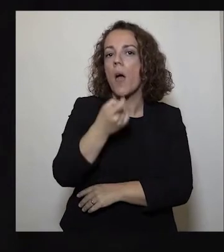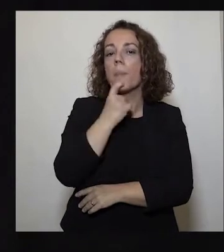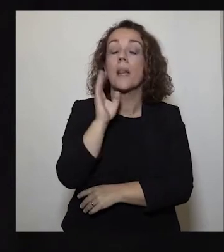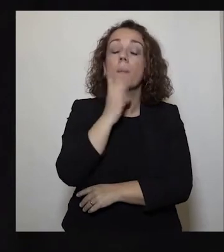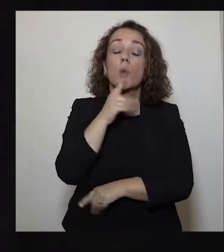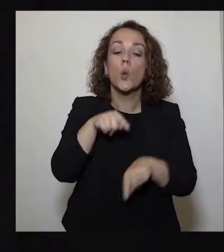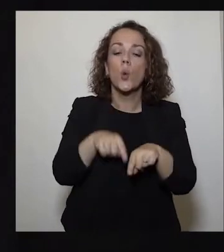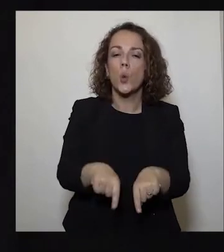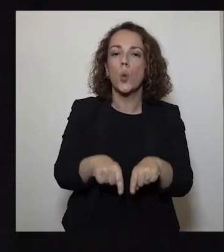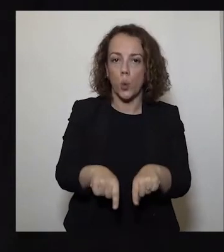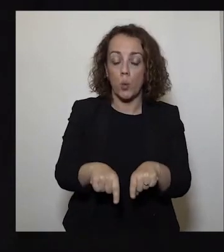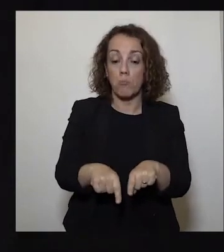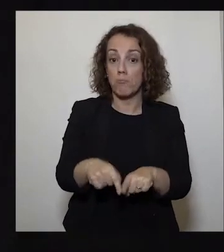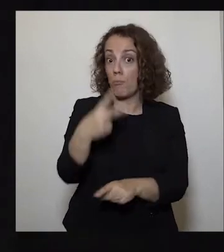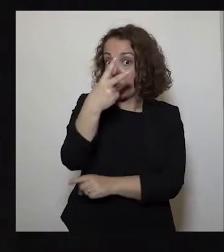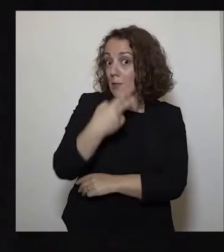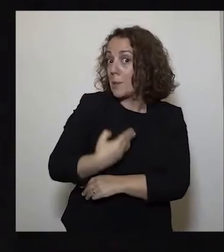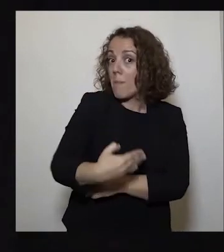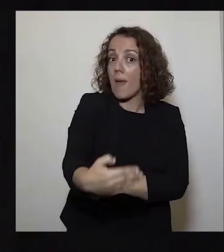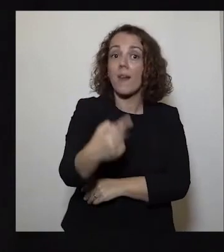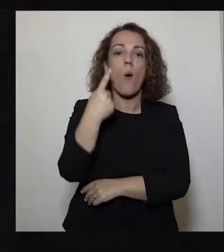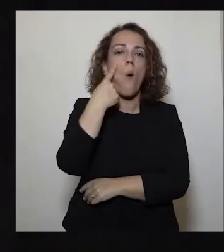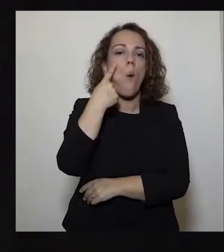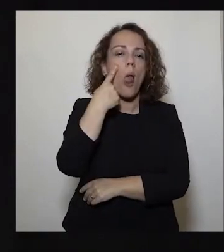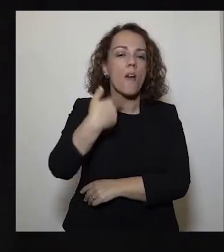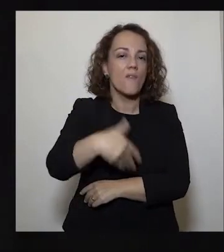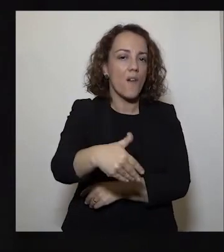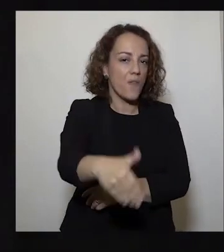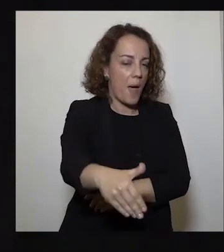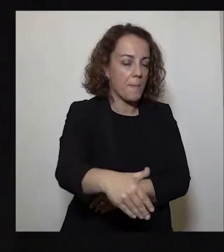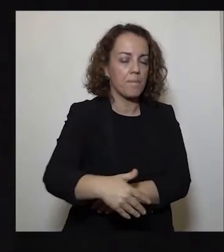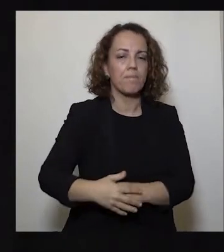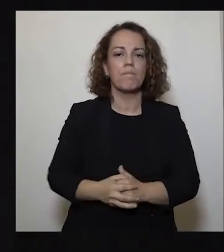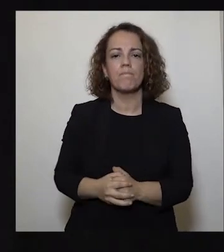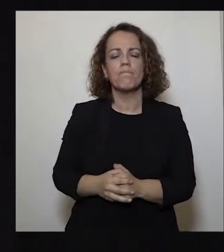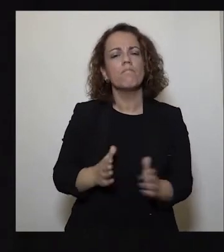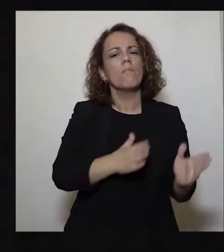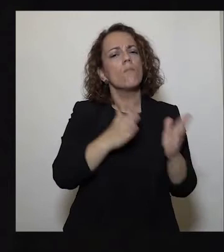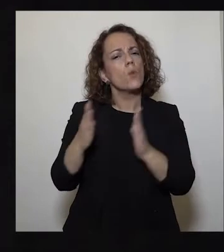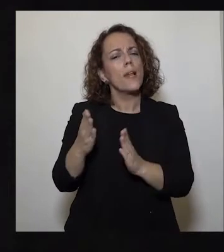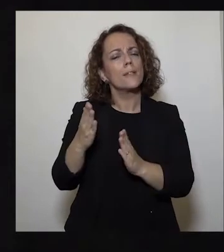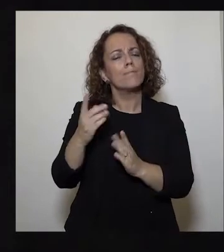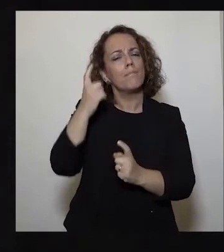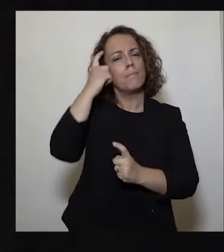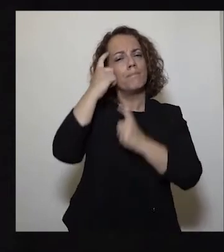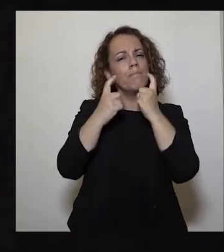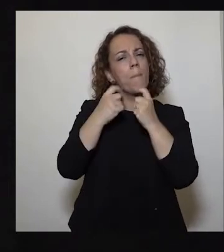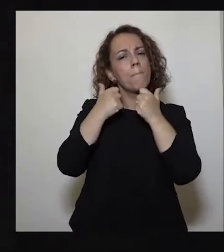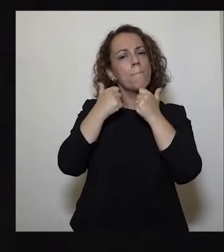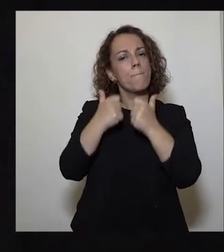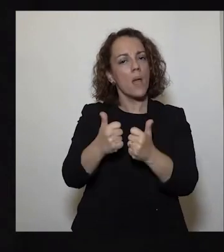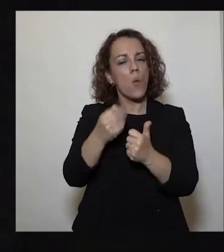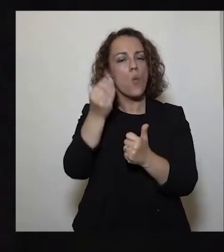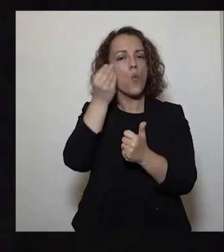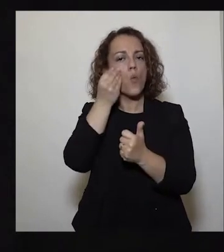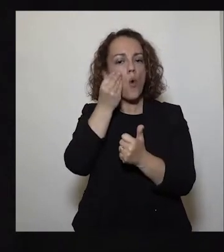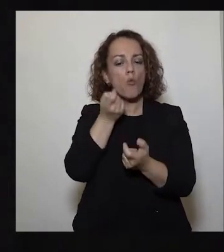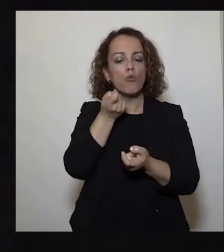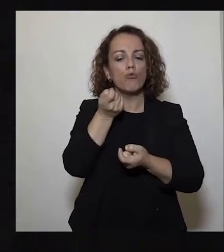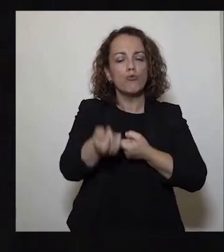Isso será medido dentro de duas semanas. E do bom senso com que gerirmos uma abertura